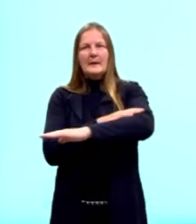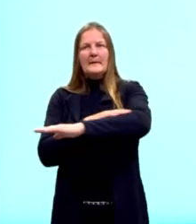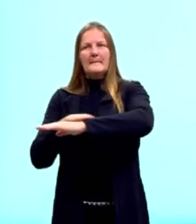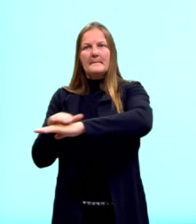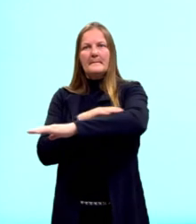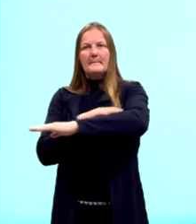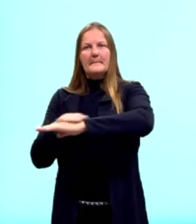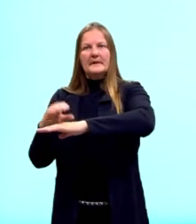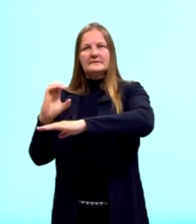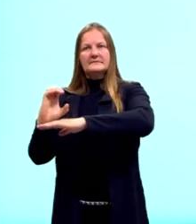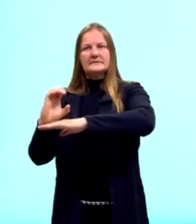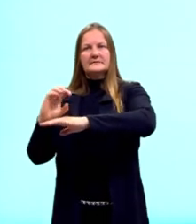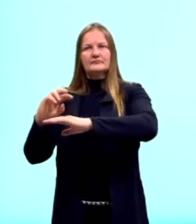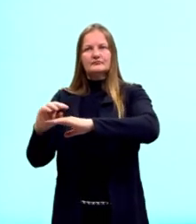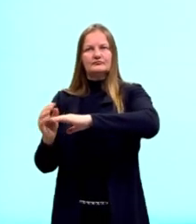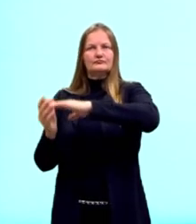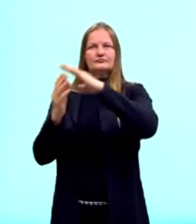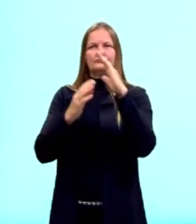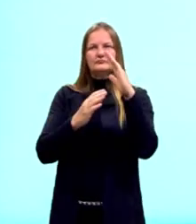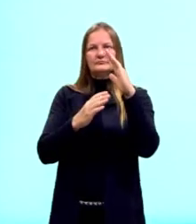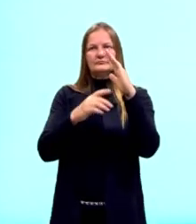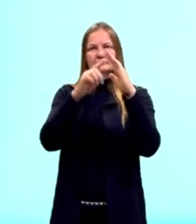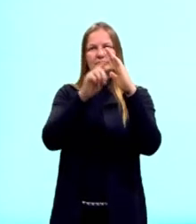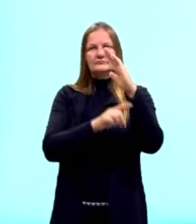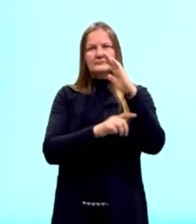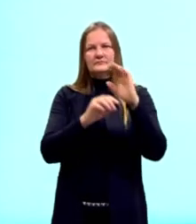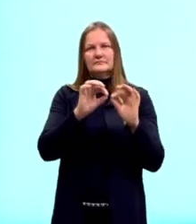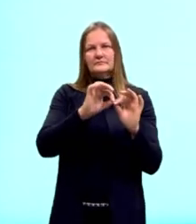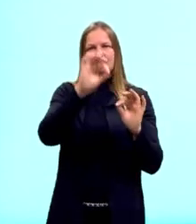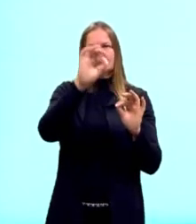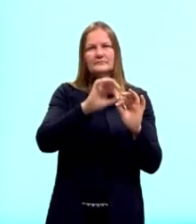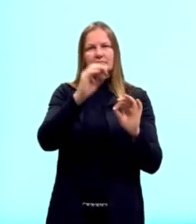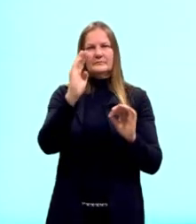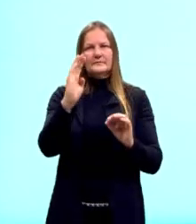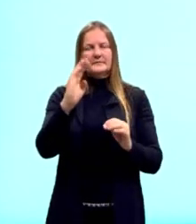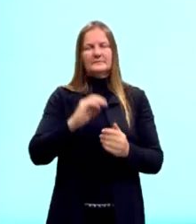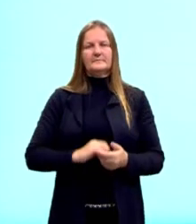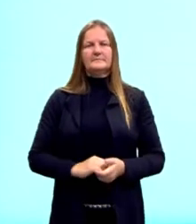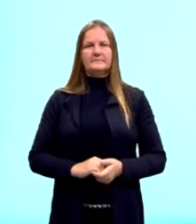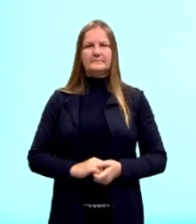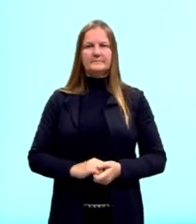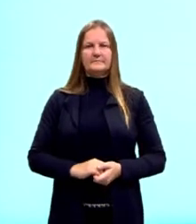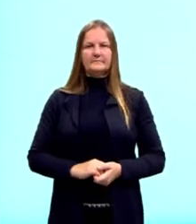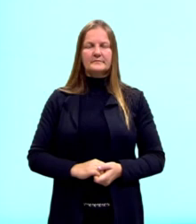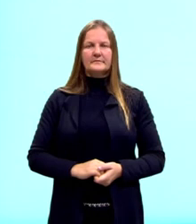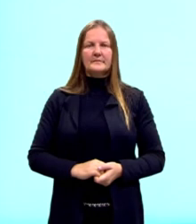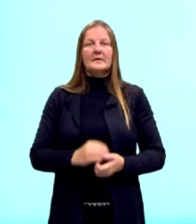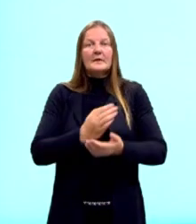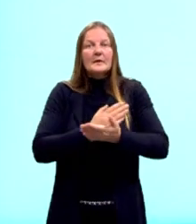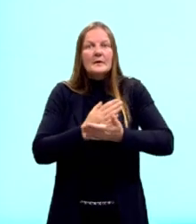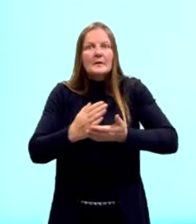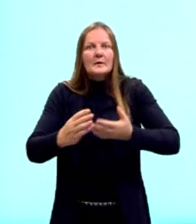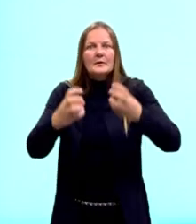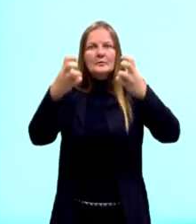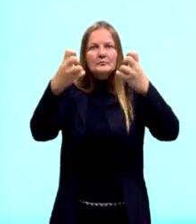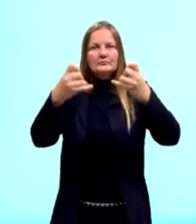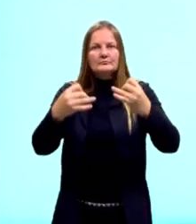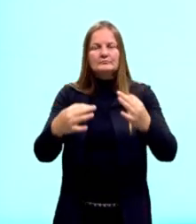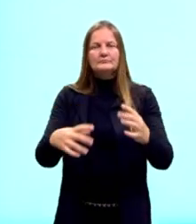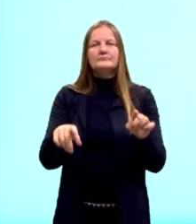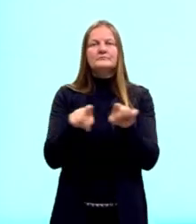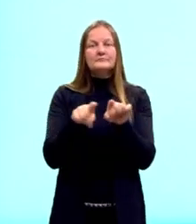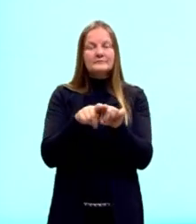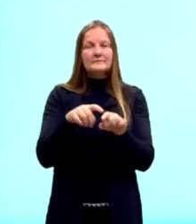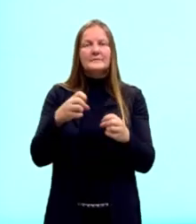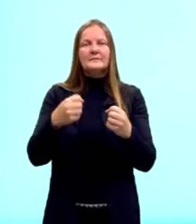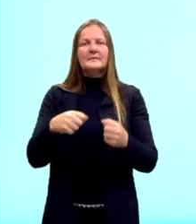é o C e a nossa altura é o segmento B. A partir disso, então, nós temos que